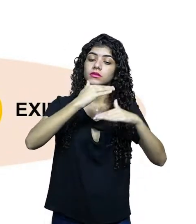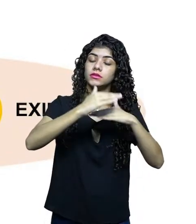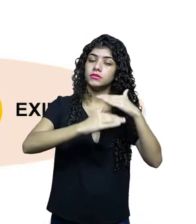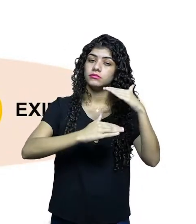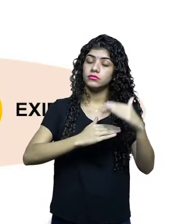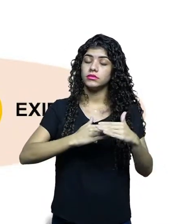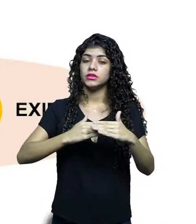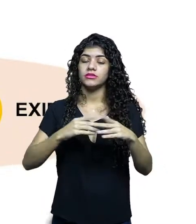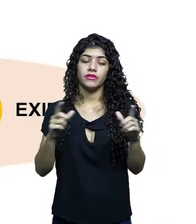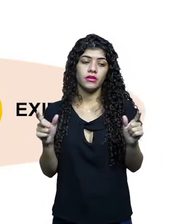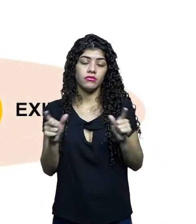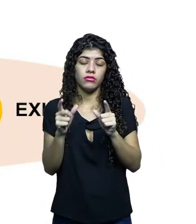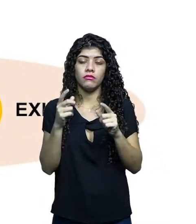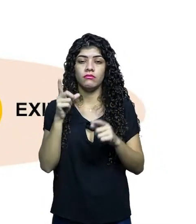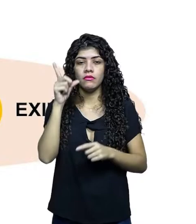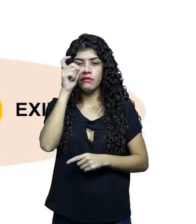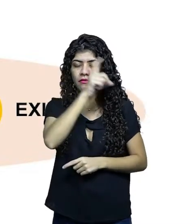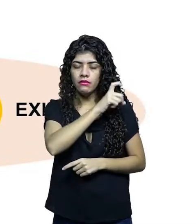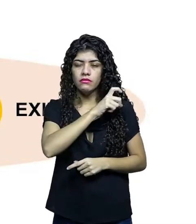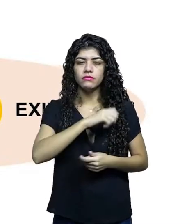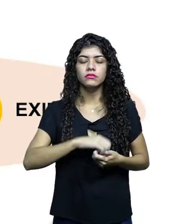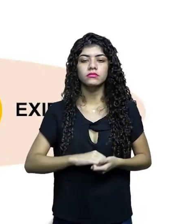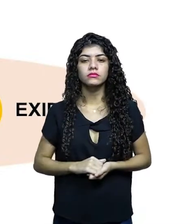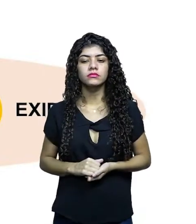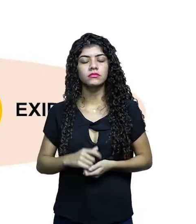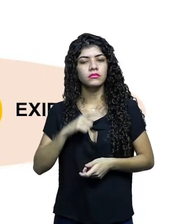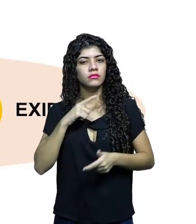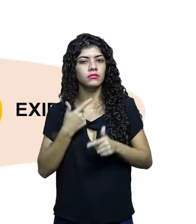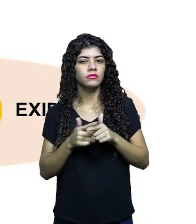o crescimento do mercado ficará comprometido.